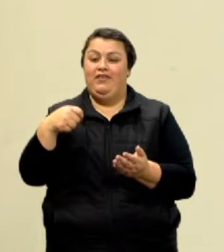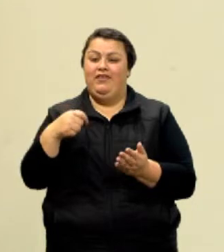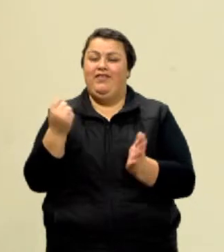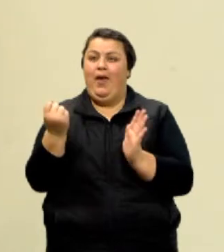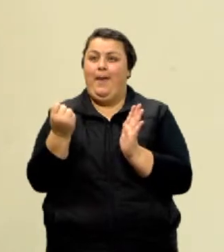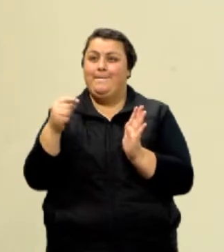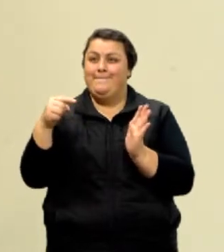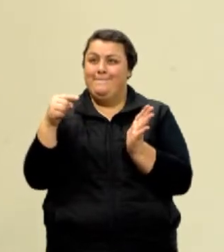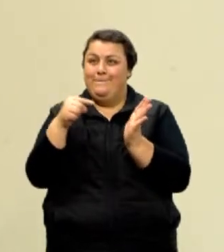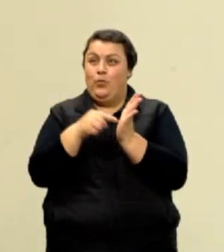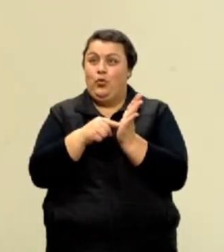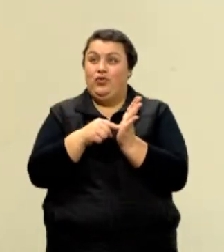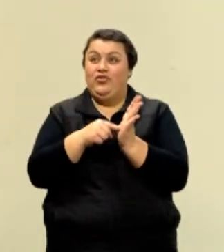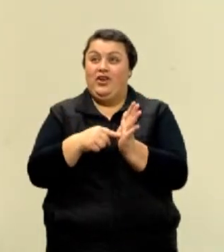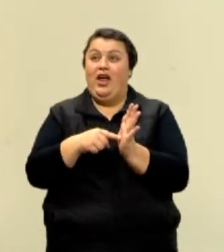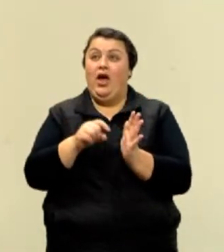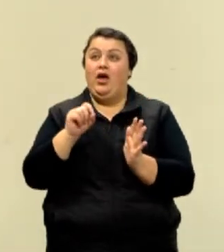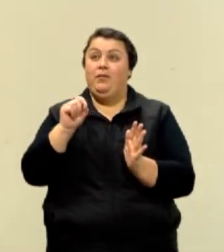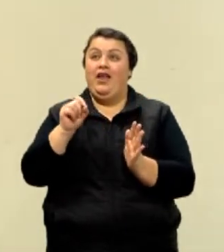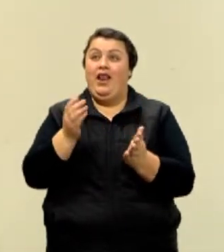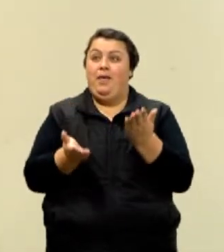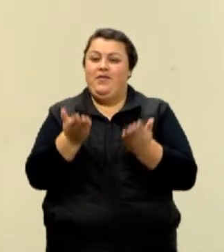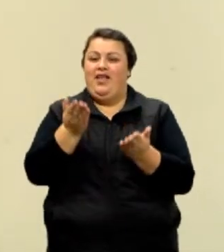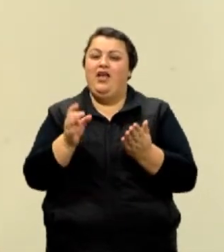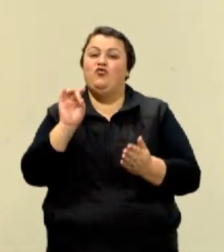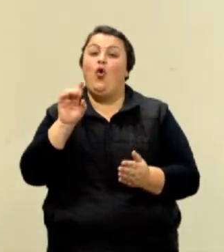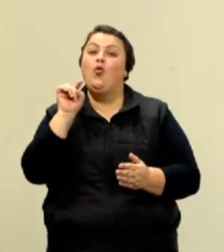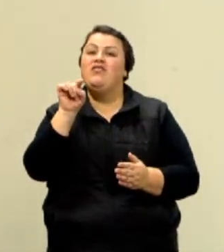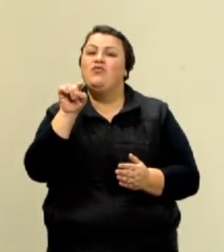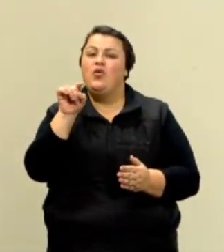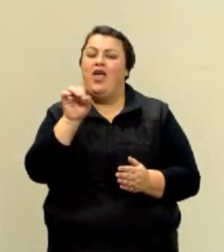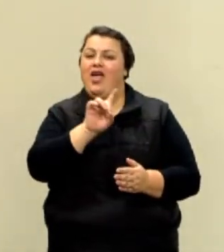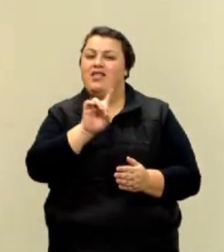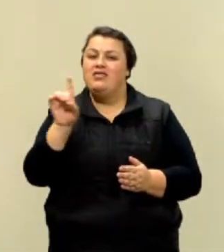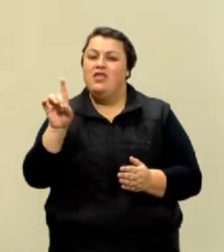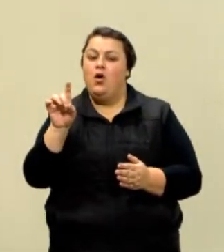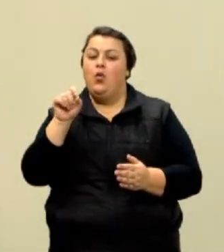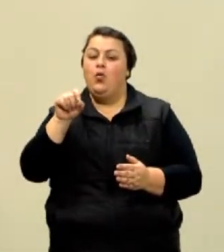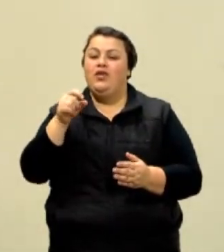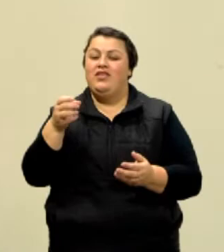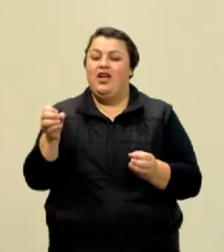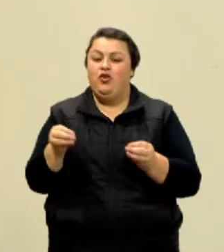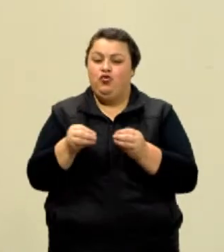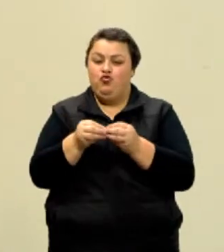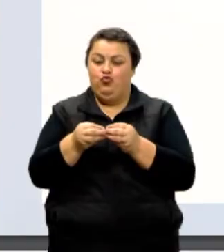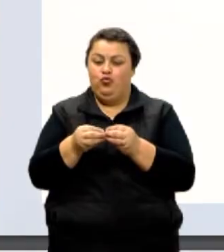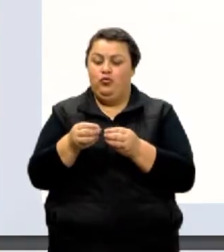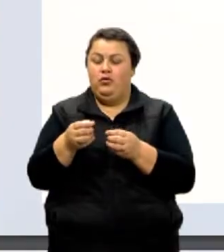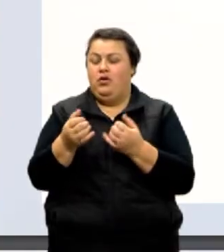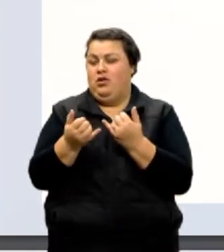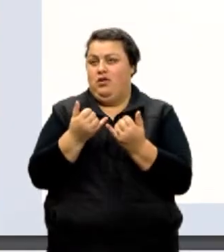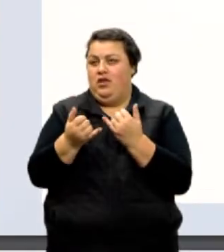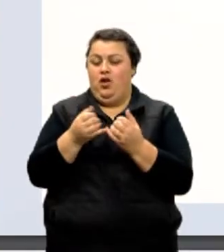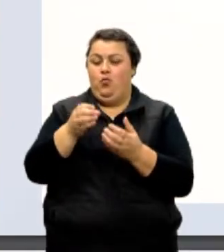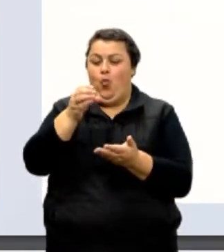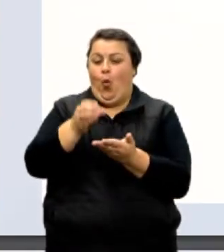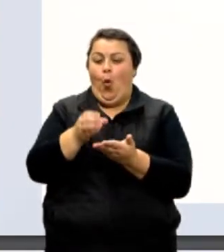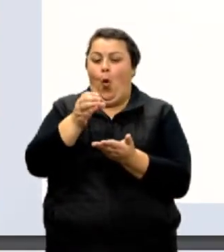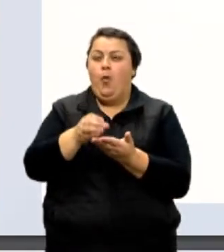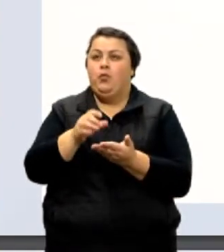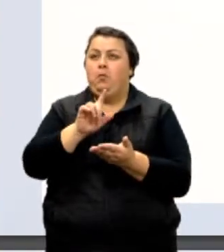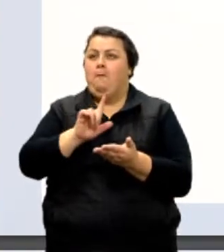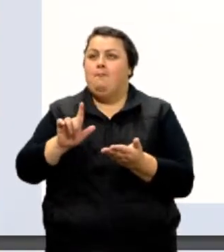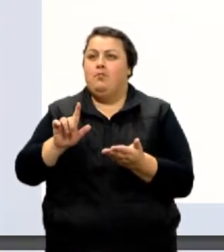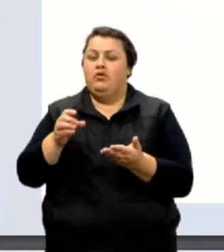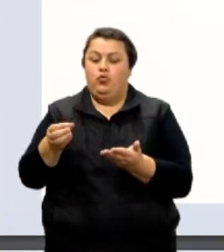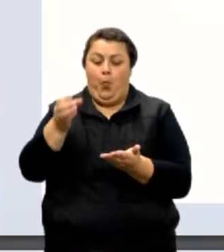ela medir só o que tu quer e não o recipiente. Imagina que tem um copo vazio em cima